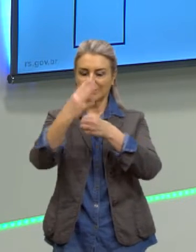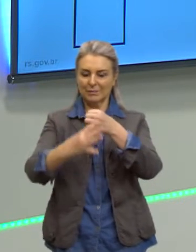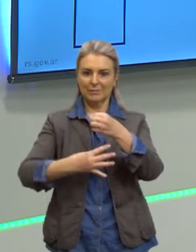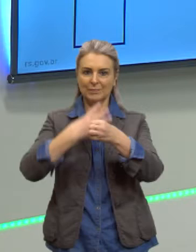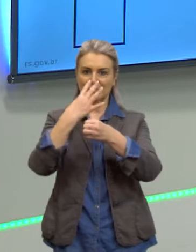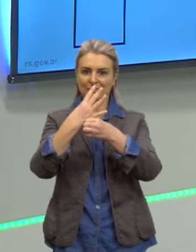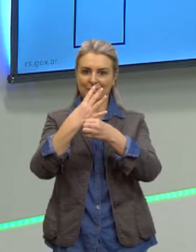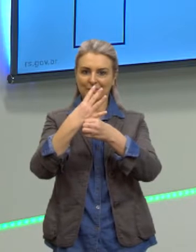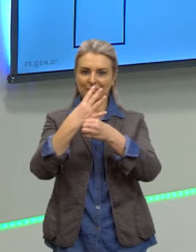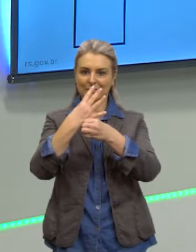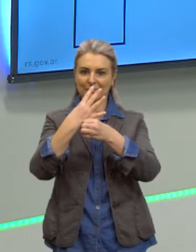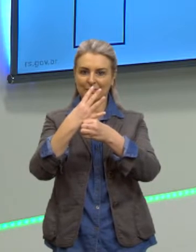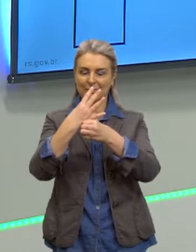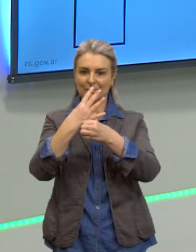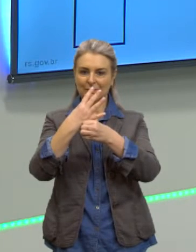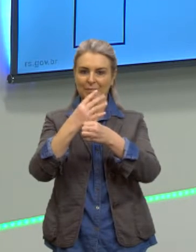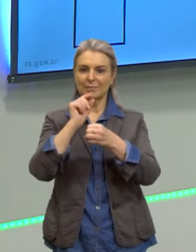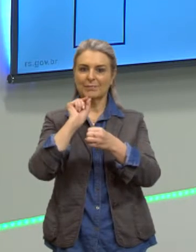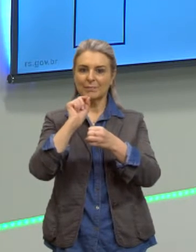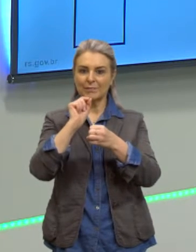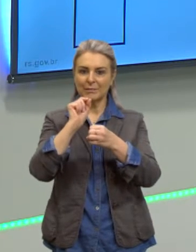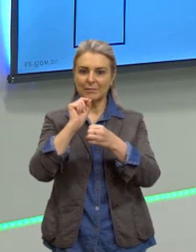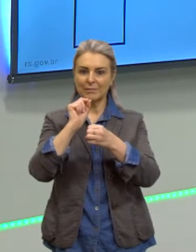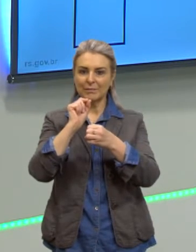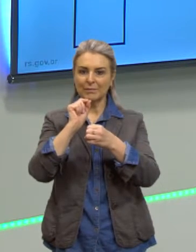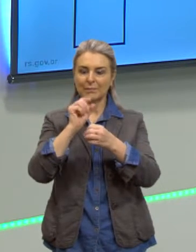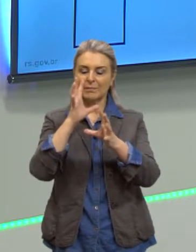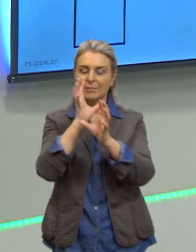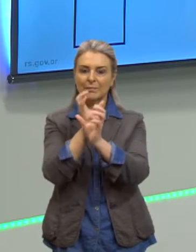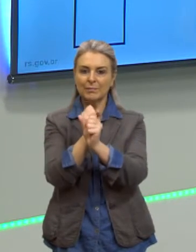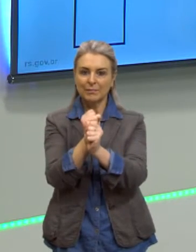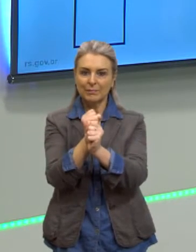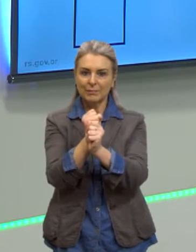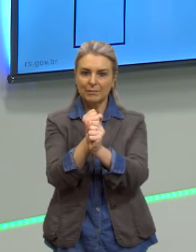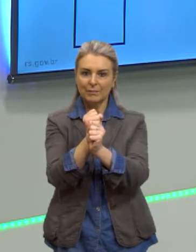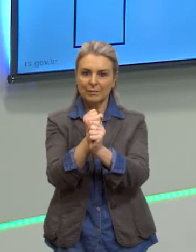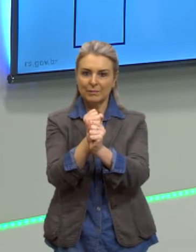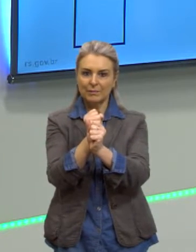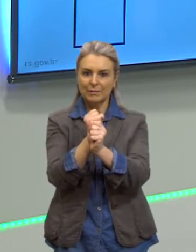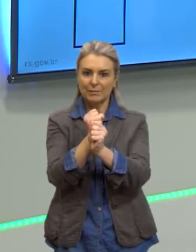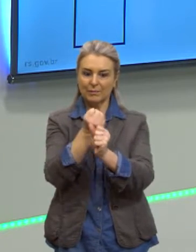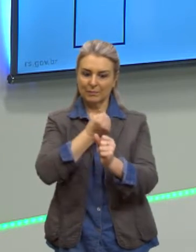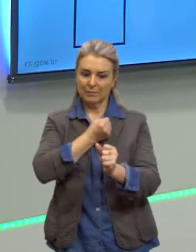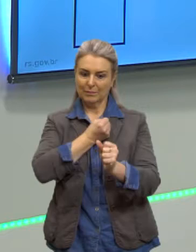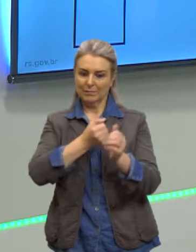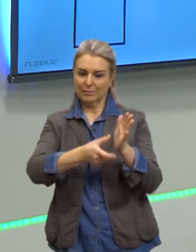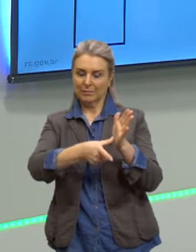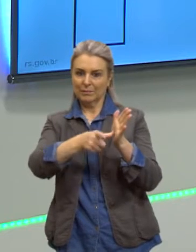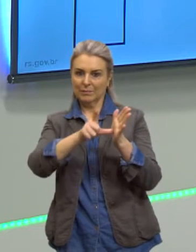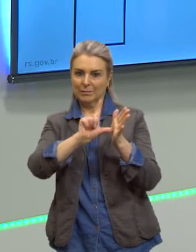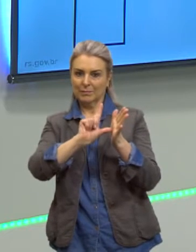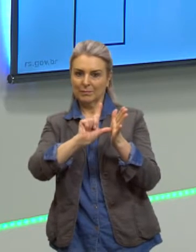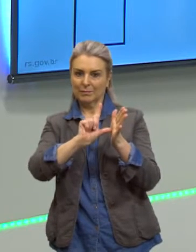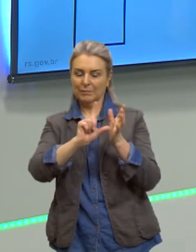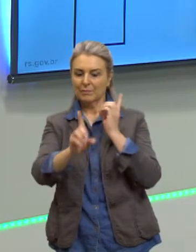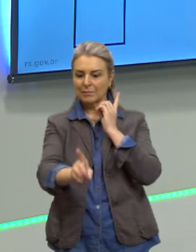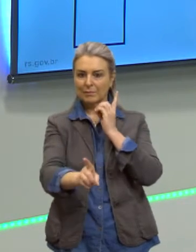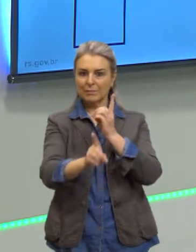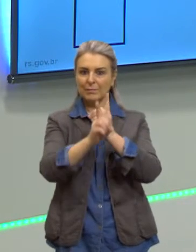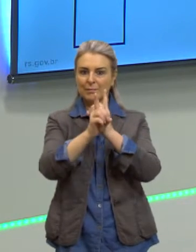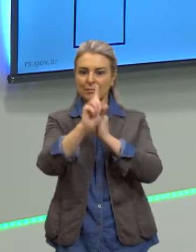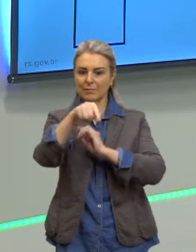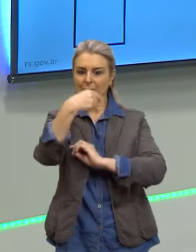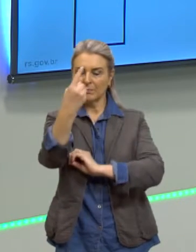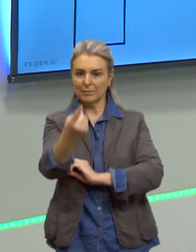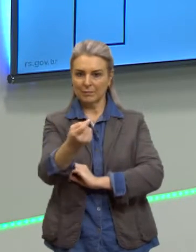quatro? É a razão que foi somada ao termo anterior para que se formasse o próximo